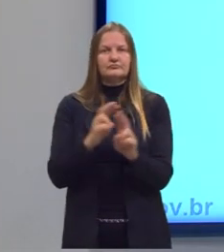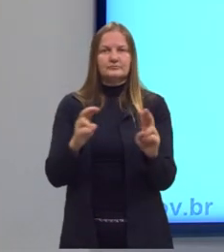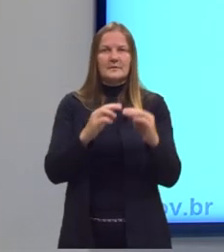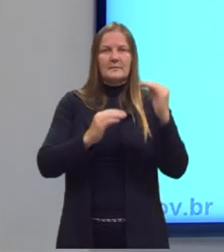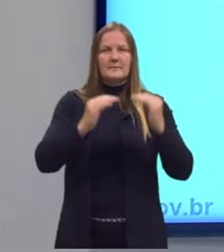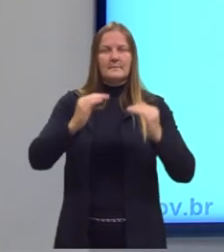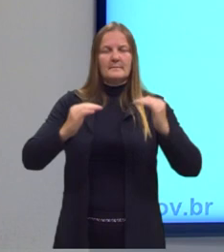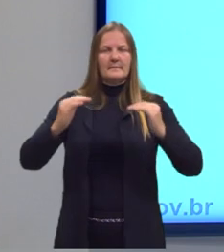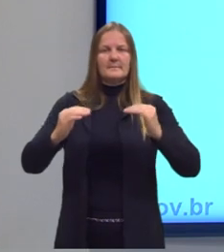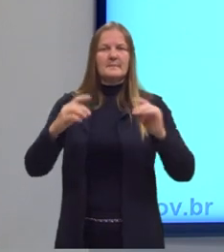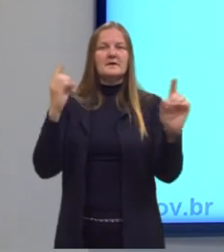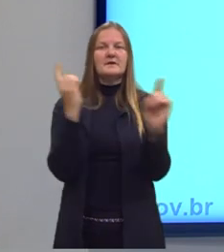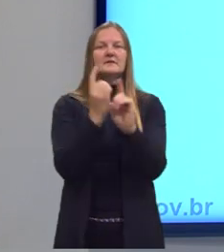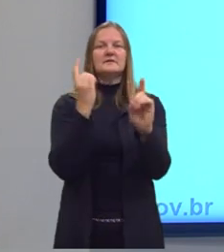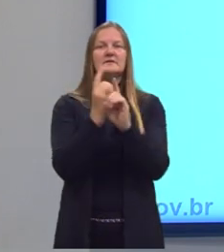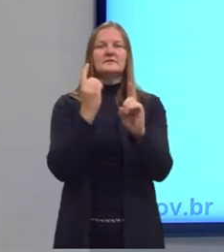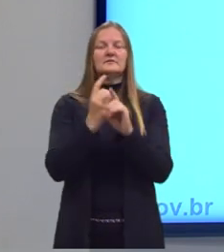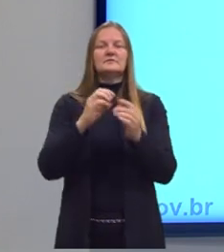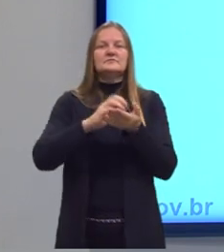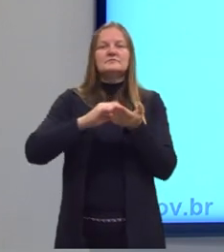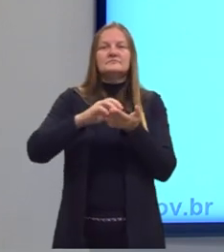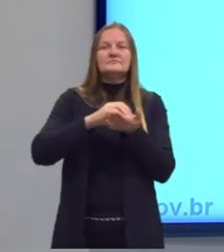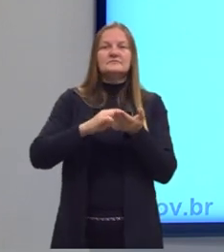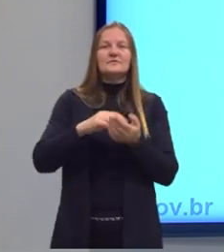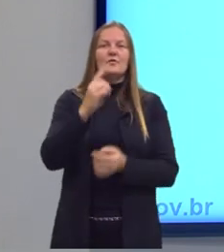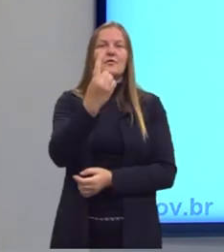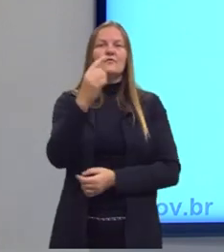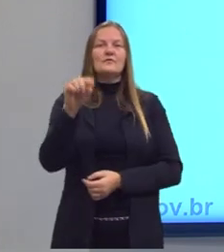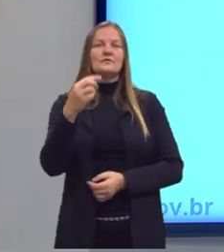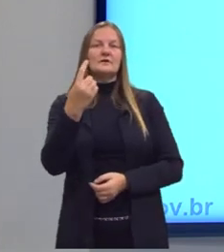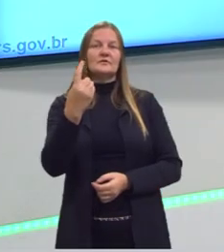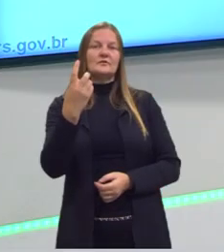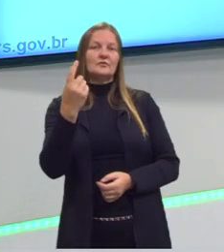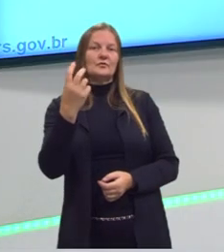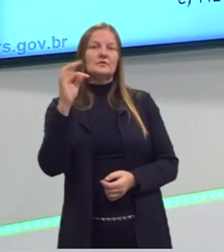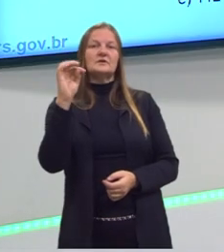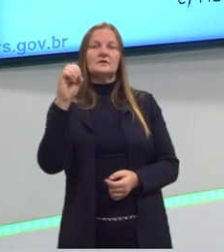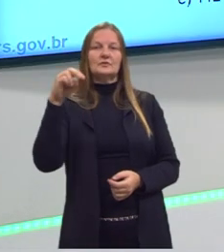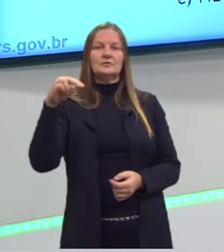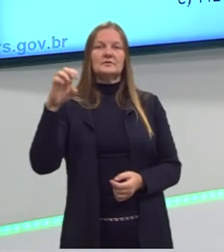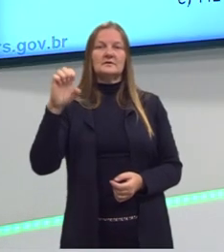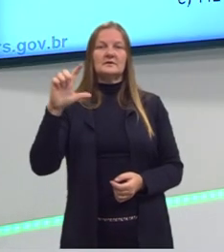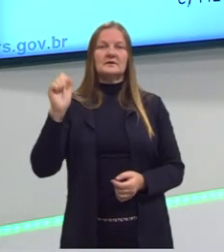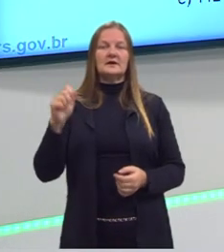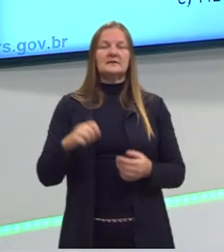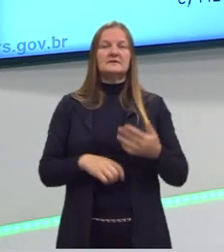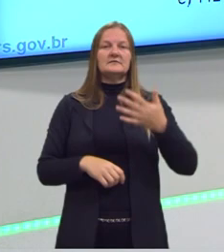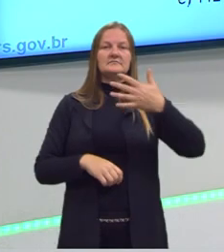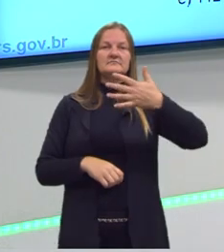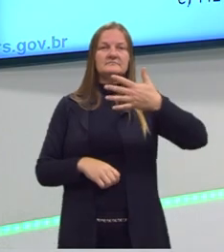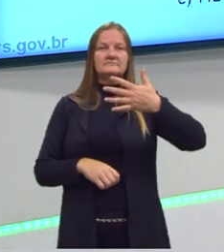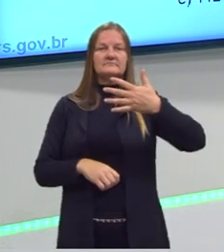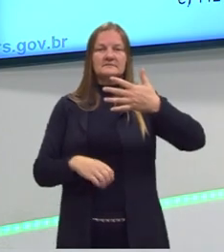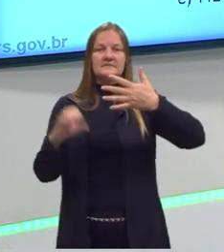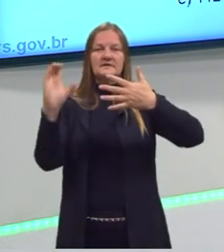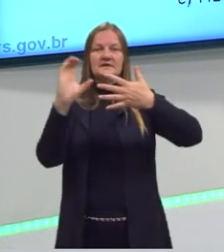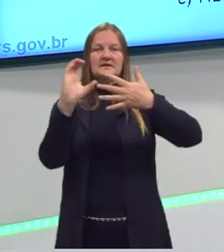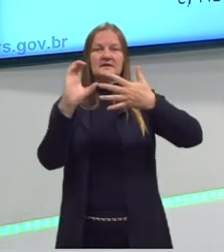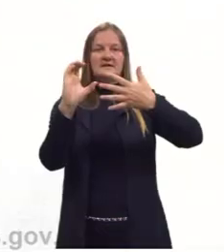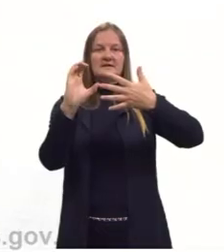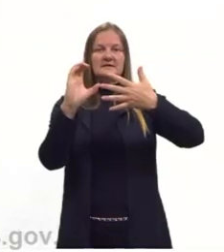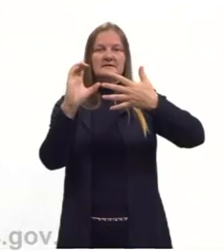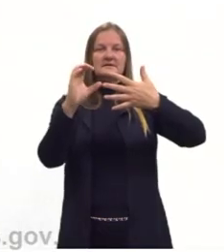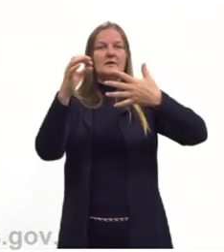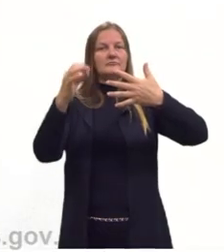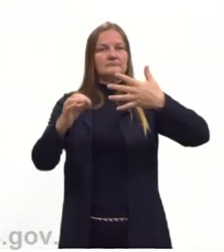ter, eu vou encontrar, fazendo os cálculos, 1,12 toneladas, que é a alternativa C da